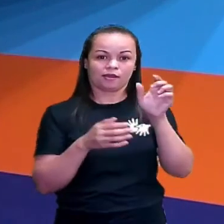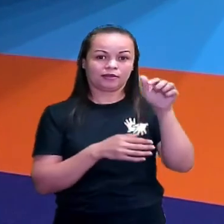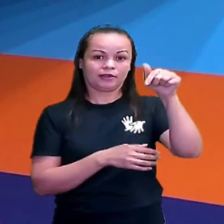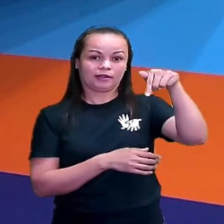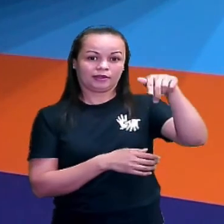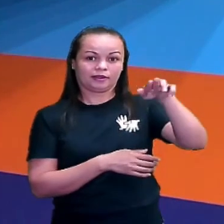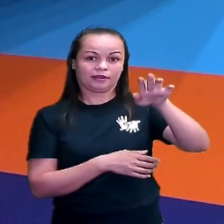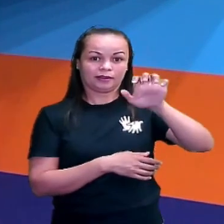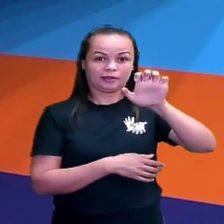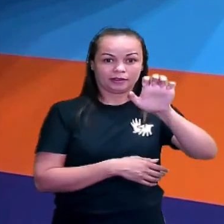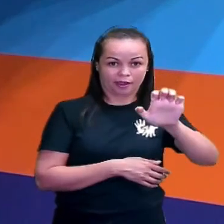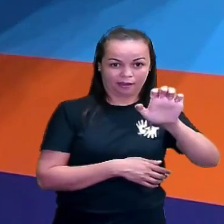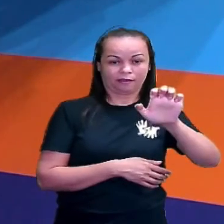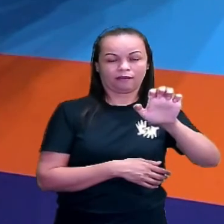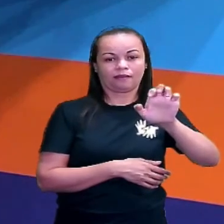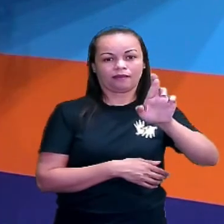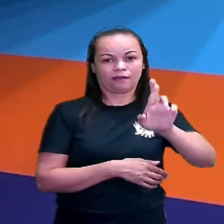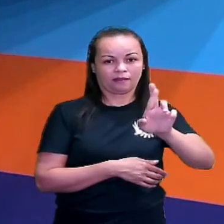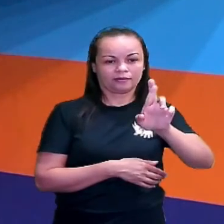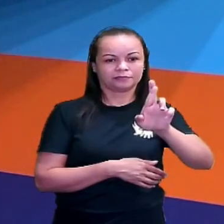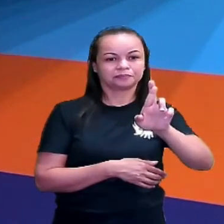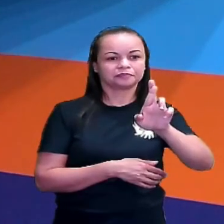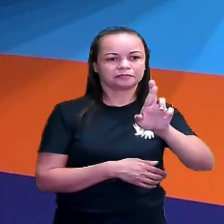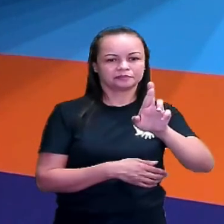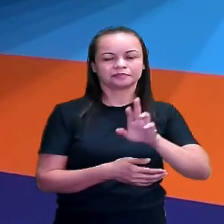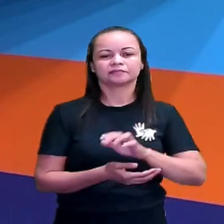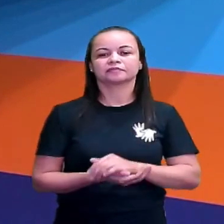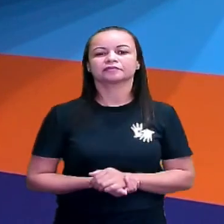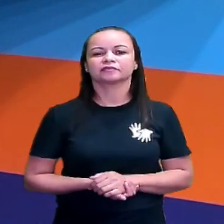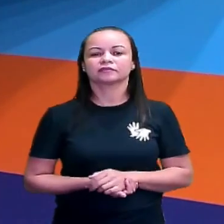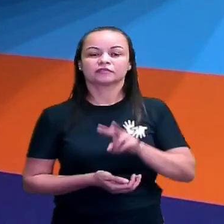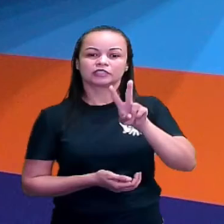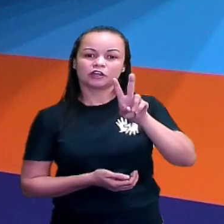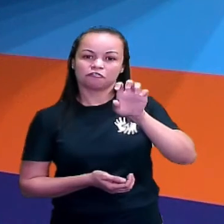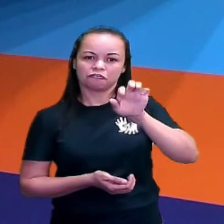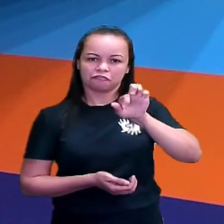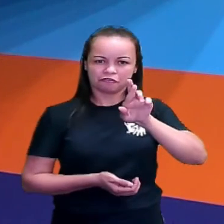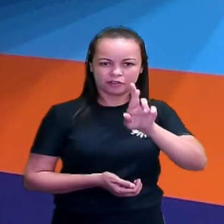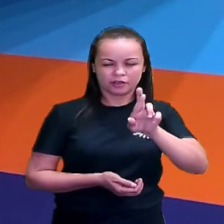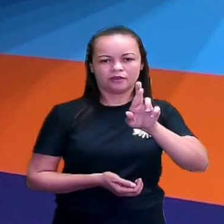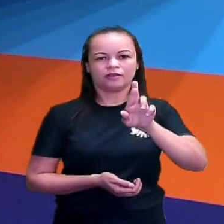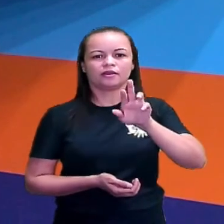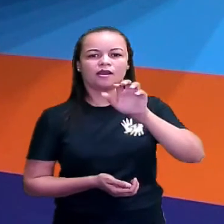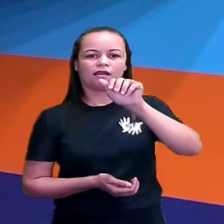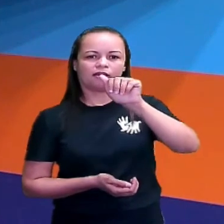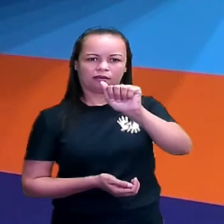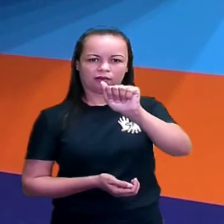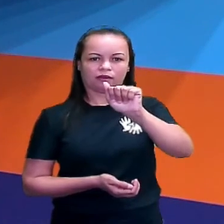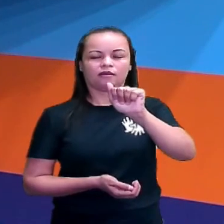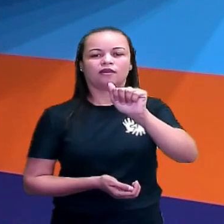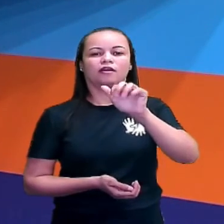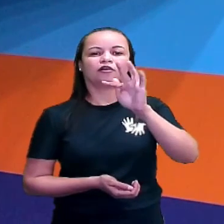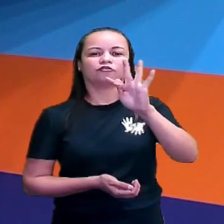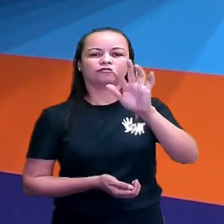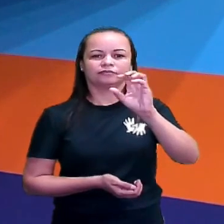Lembra que a gente começa aqui e depois vai pra lá. Quer ver a